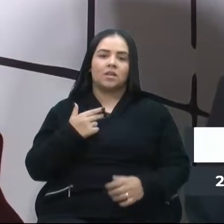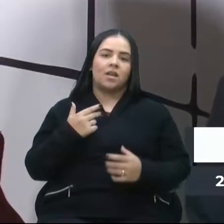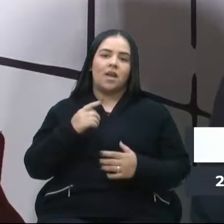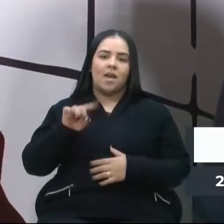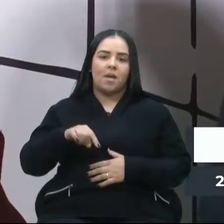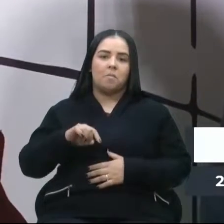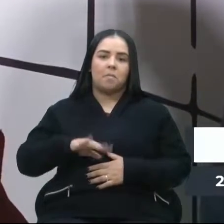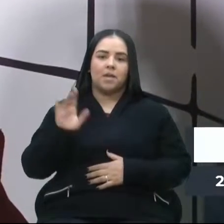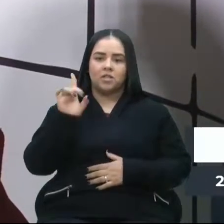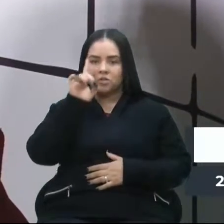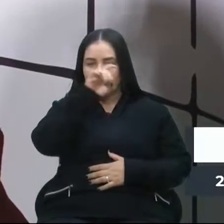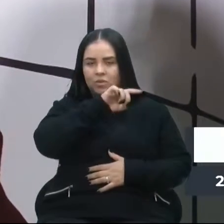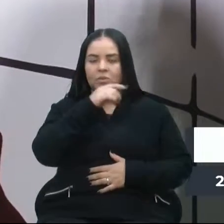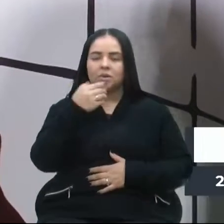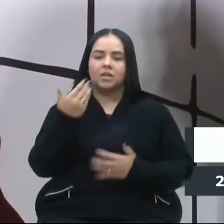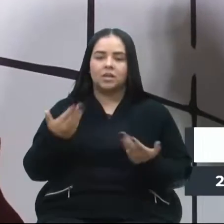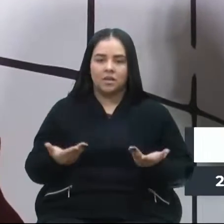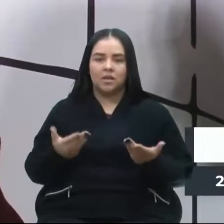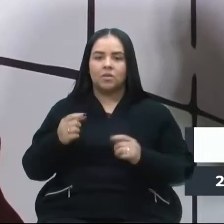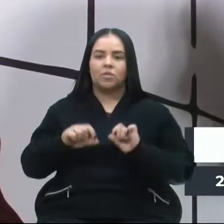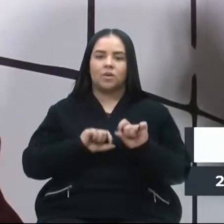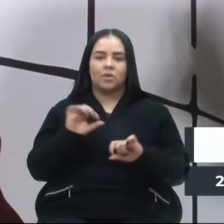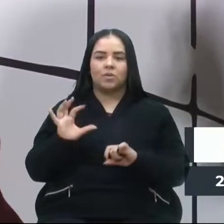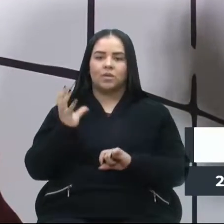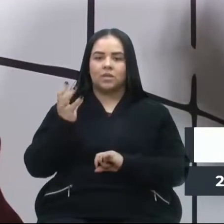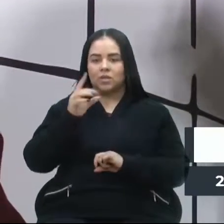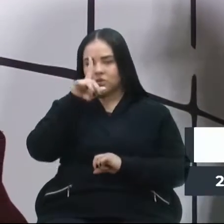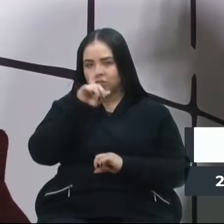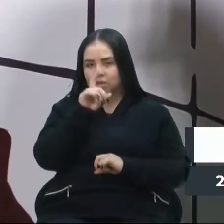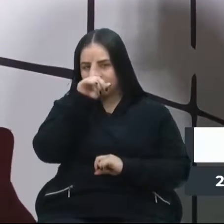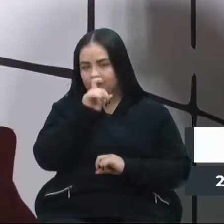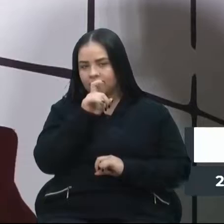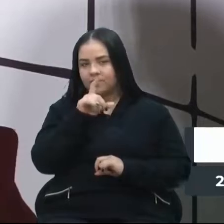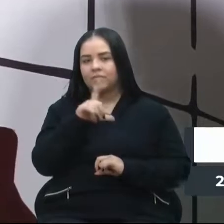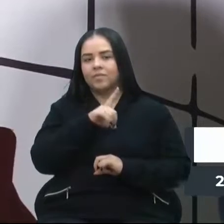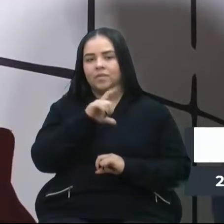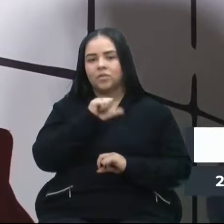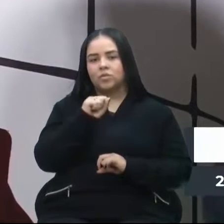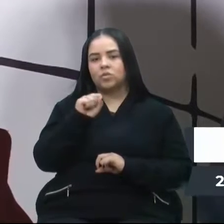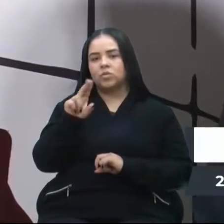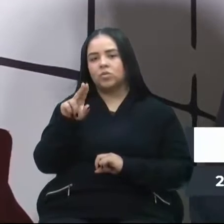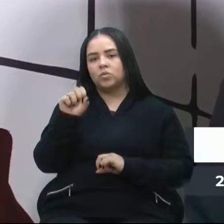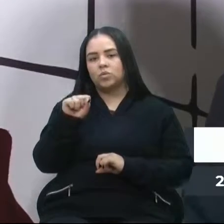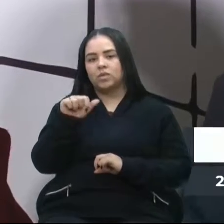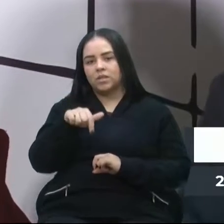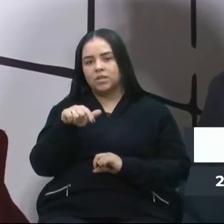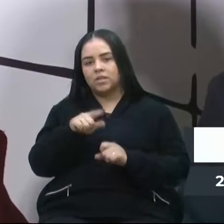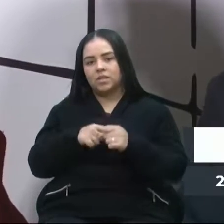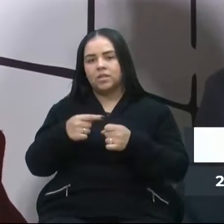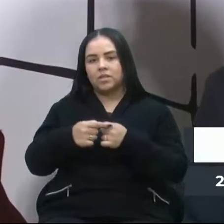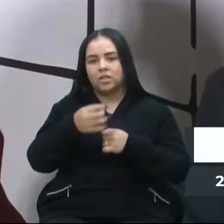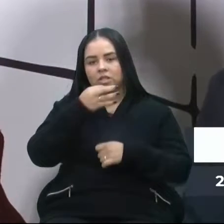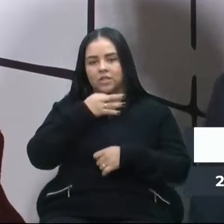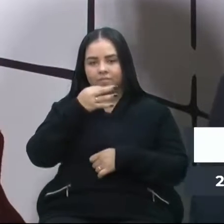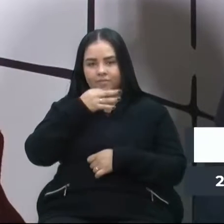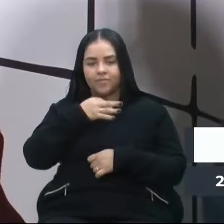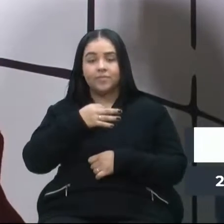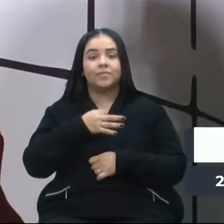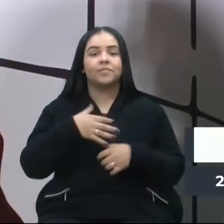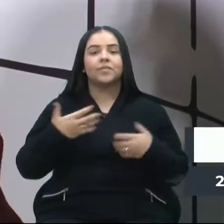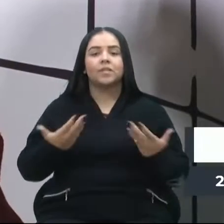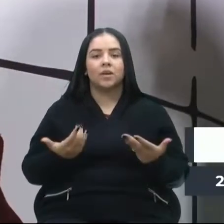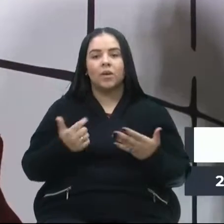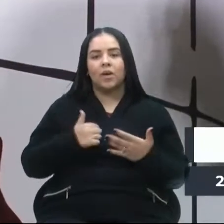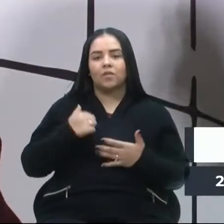complexidade, que acabam exufruindo dos hospitais que atendem o SUS aqui no município de Caxias do Sul. E como